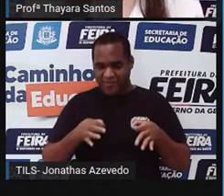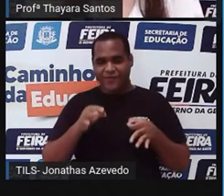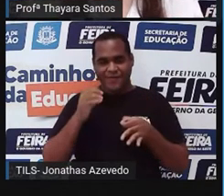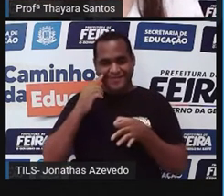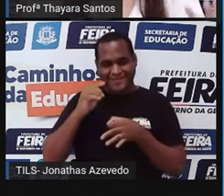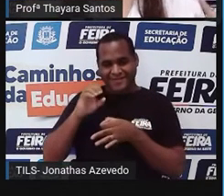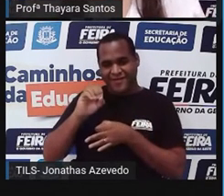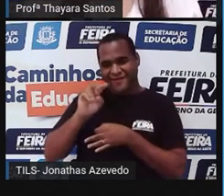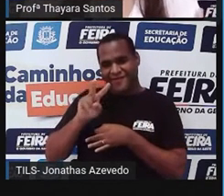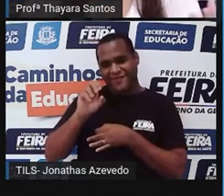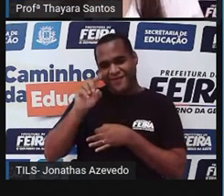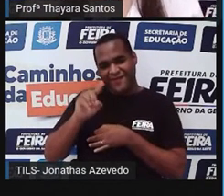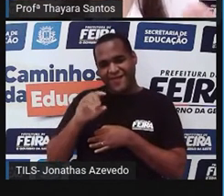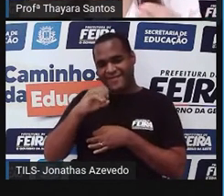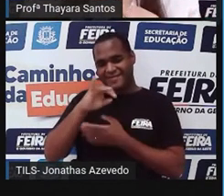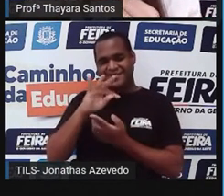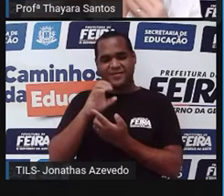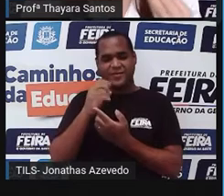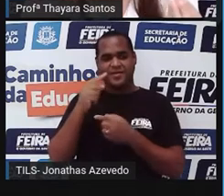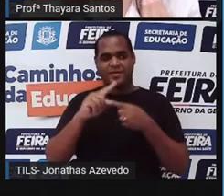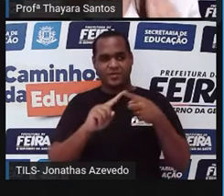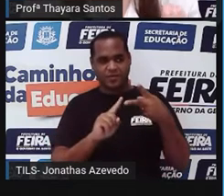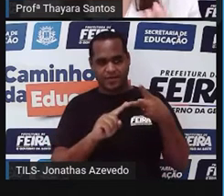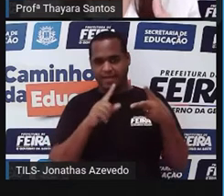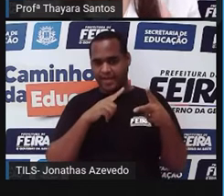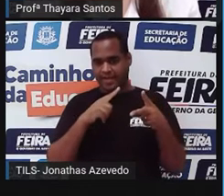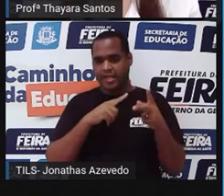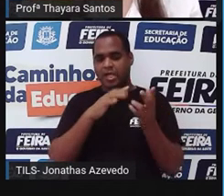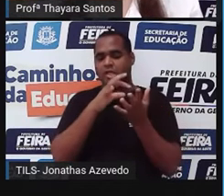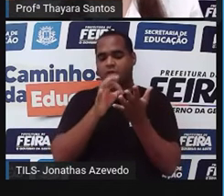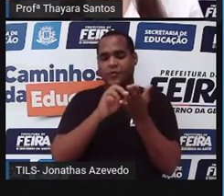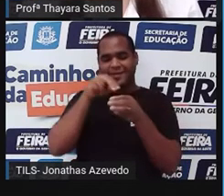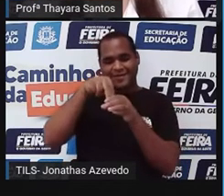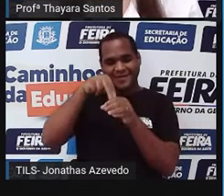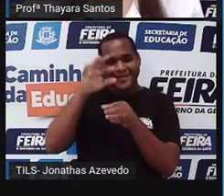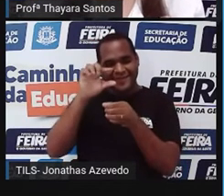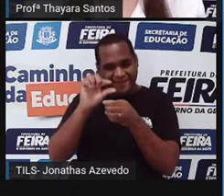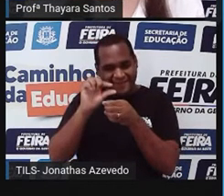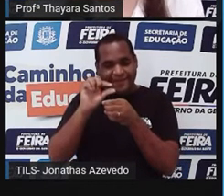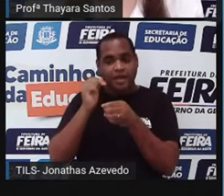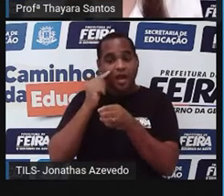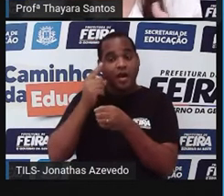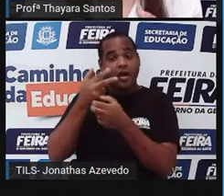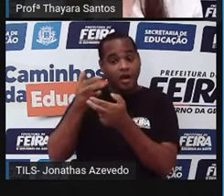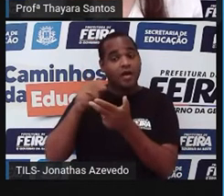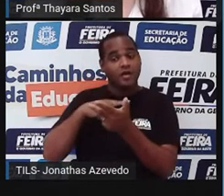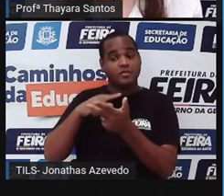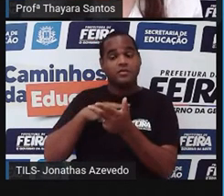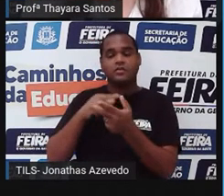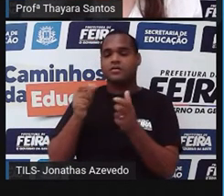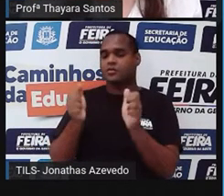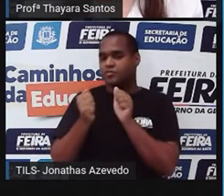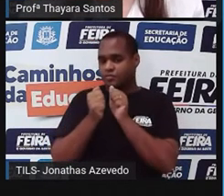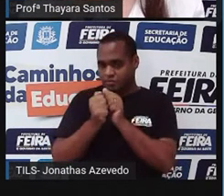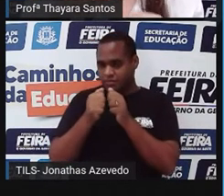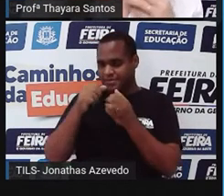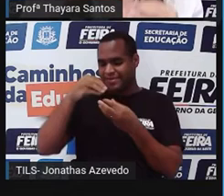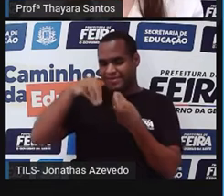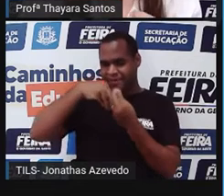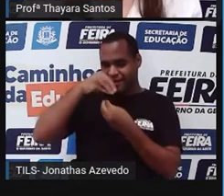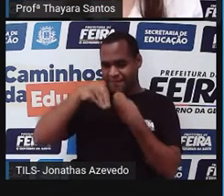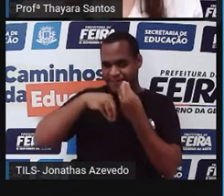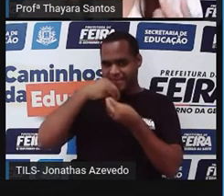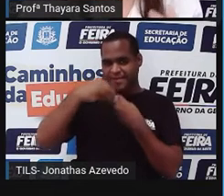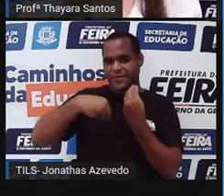essas duas cargas genéticas, esses dois micronúcleos aí que estavam no espermatozoide e no ovócito se juntaram, se